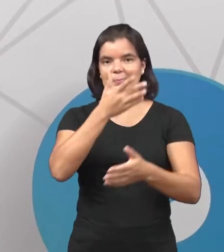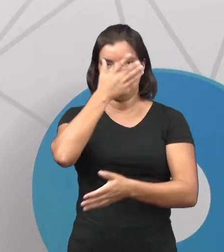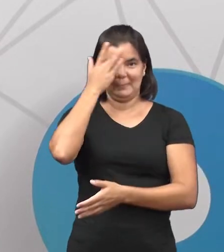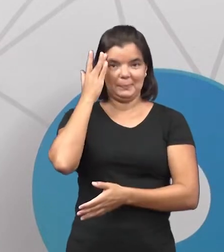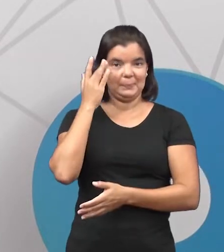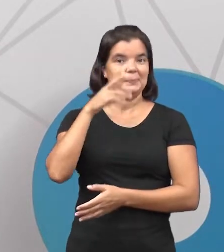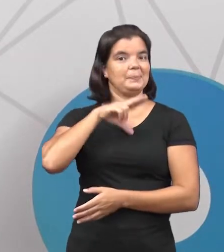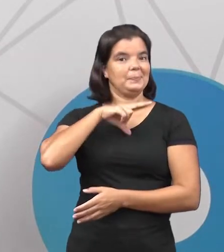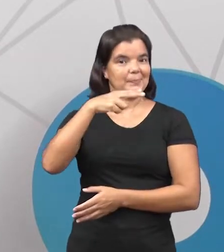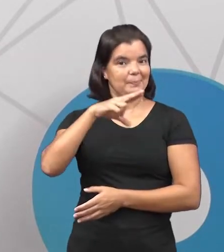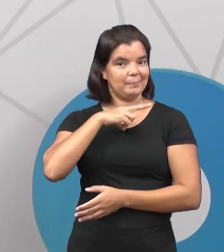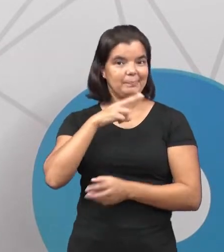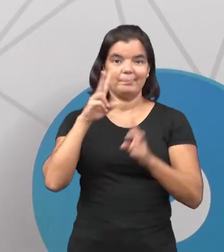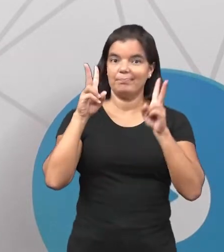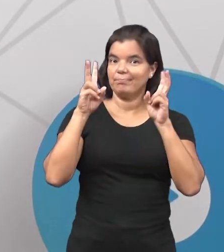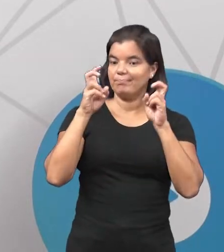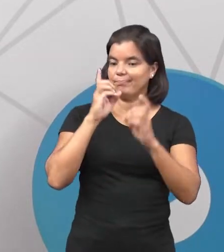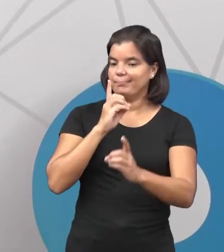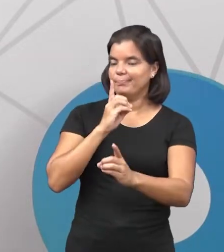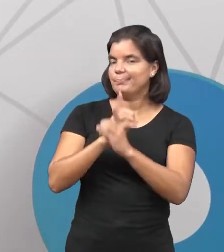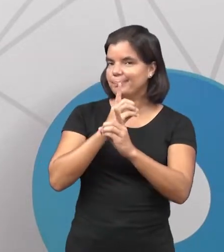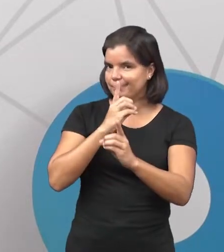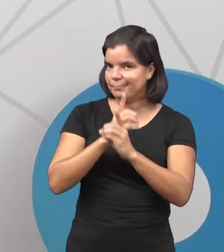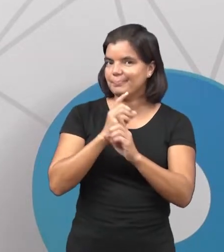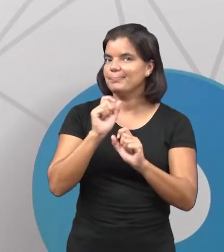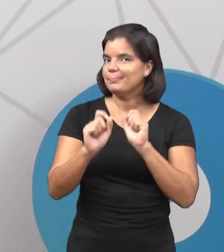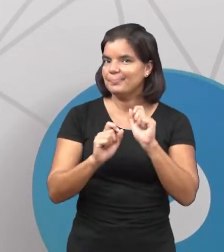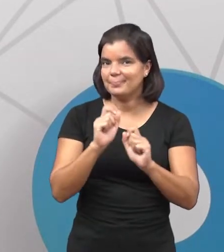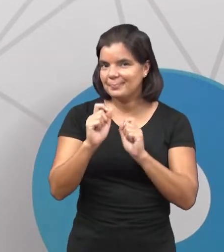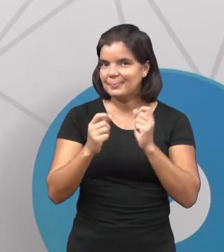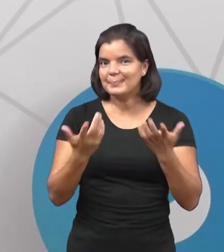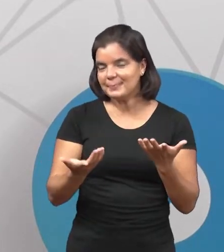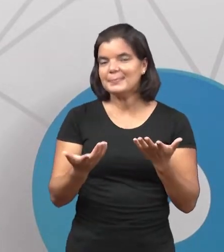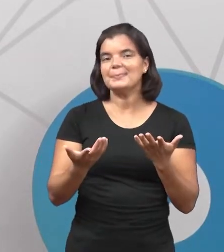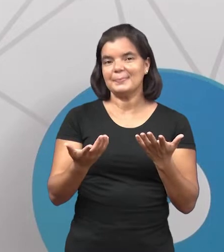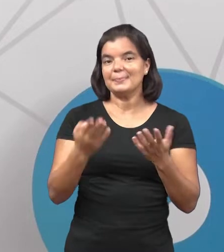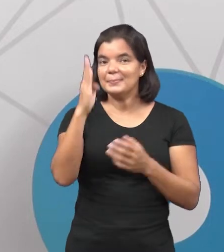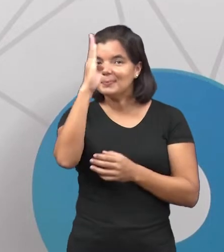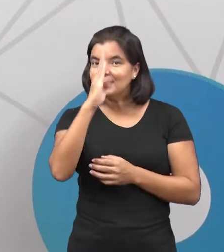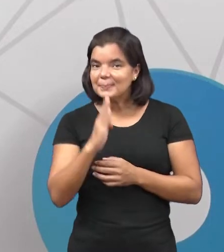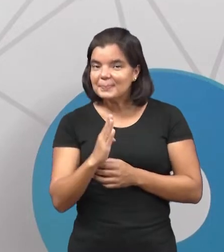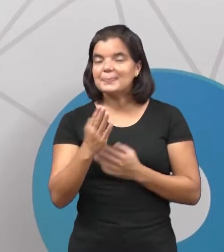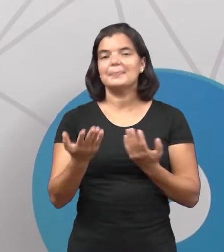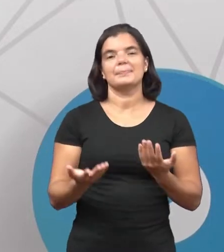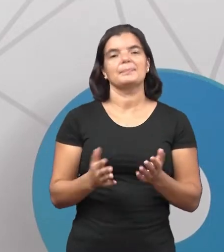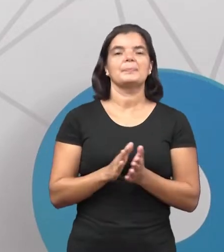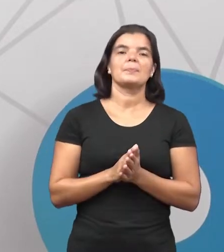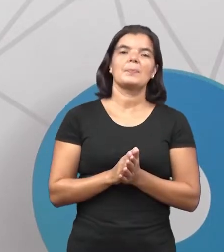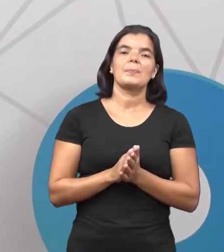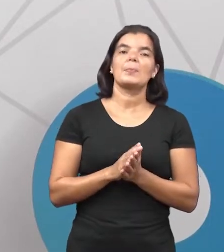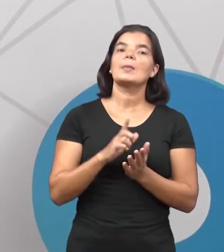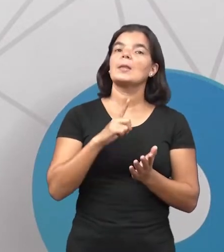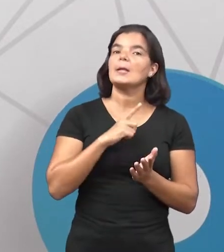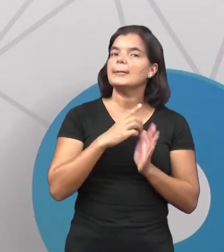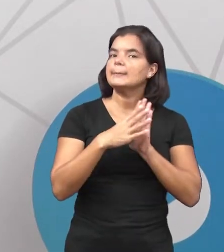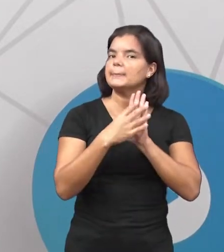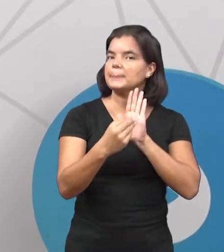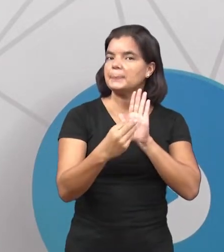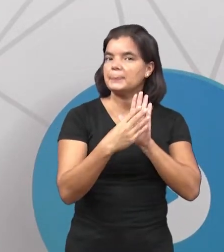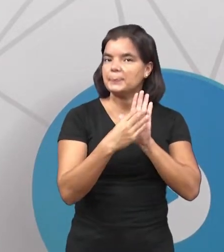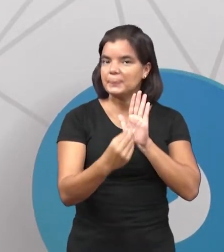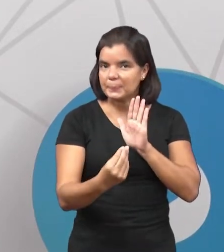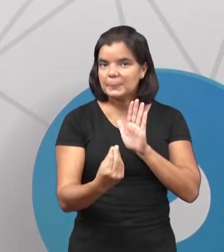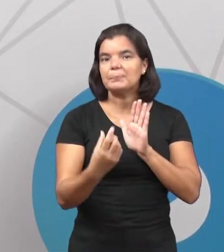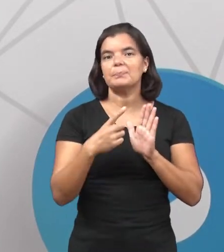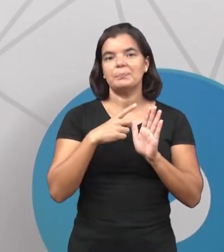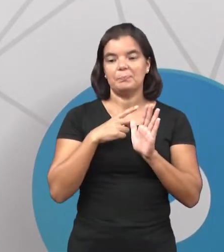portugueses e descobrindo, entre aspas, né? Descobrimento do Brasil. Enfim, esses modelos